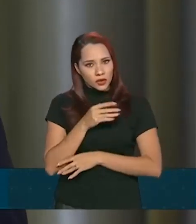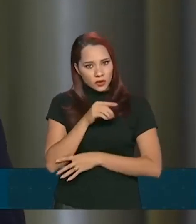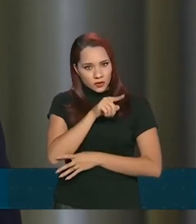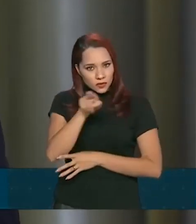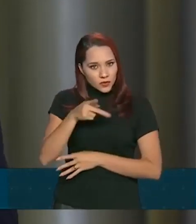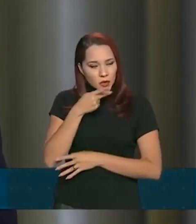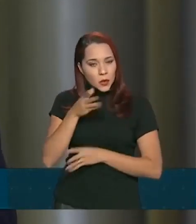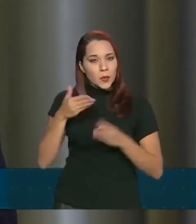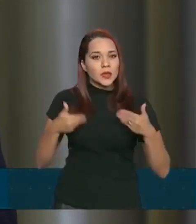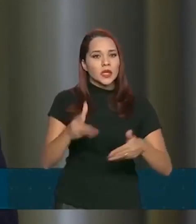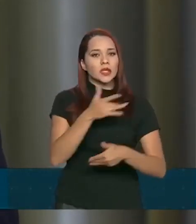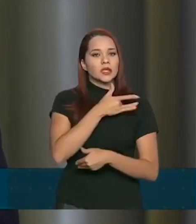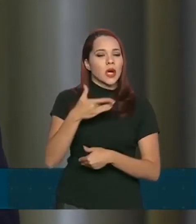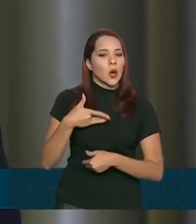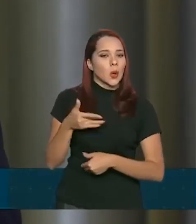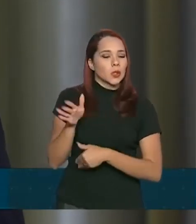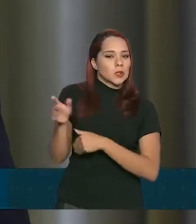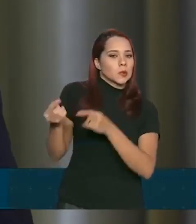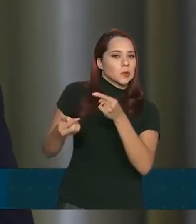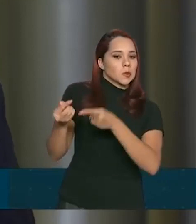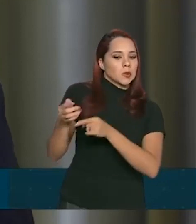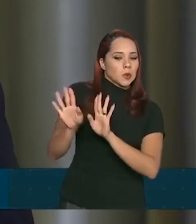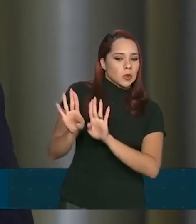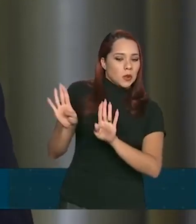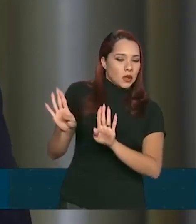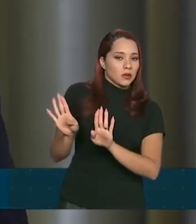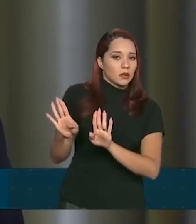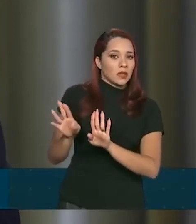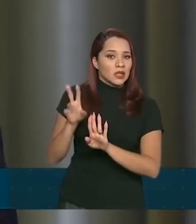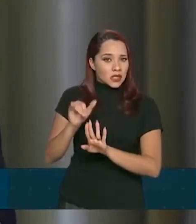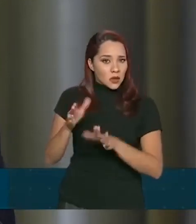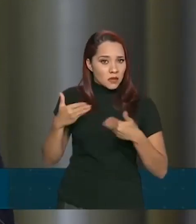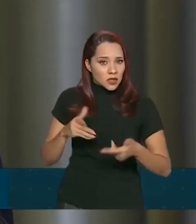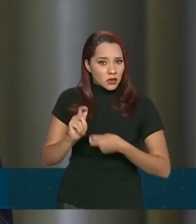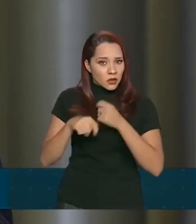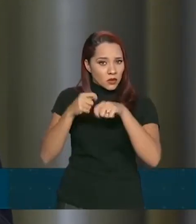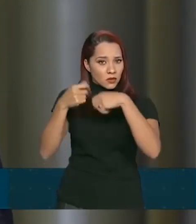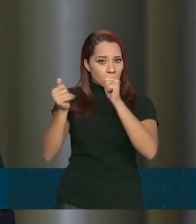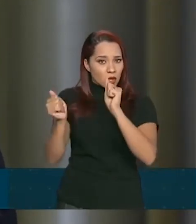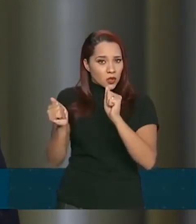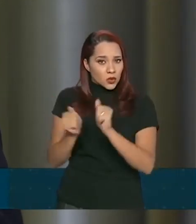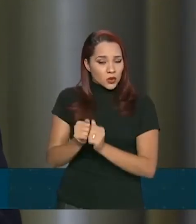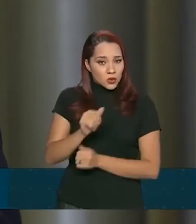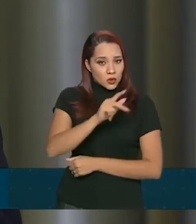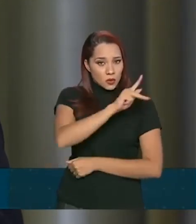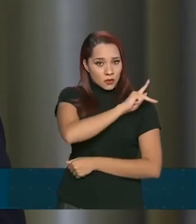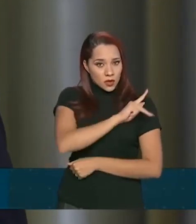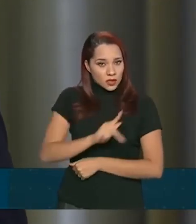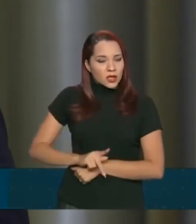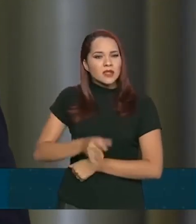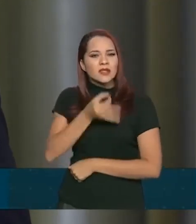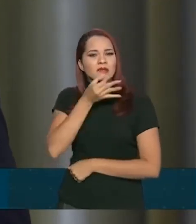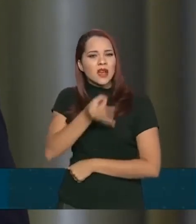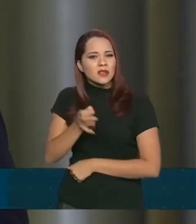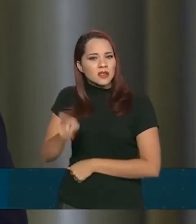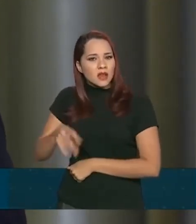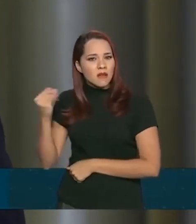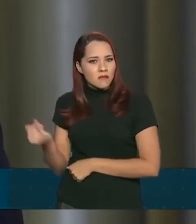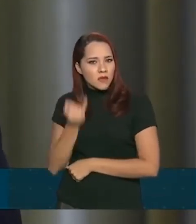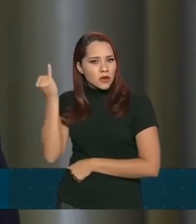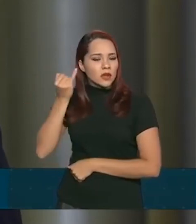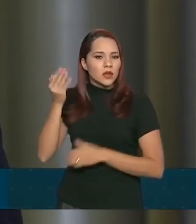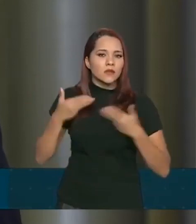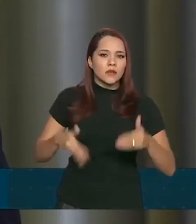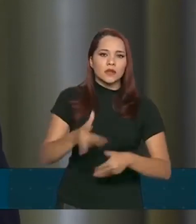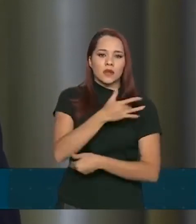o senhor falou que o Ministério da Saúde não participa dessa discussão, sim o Ministério da Economia junto com o presidente. O senhor acha que é importante o